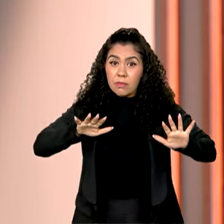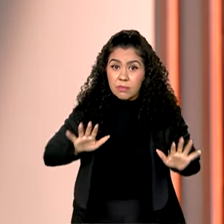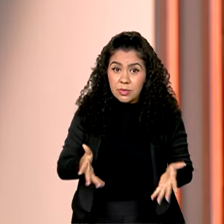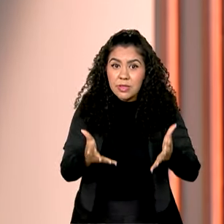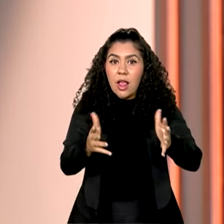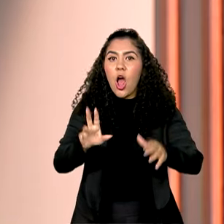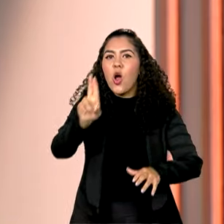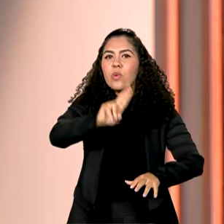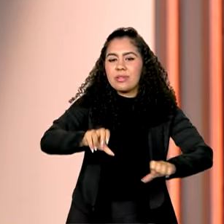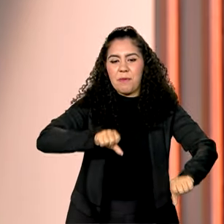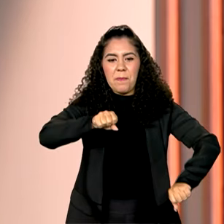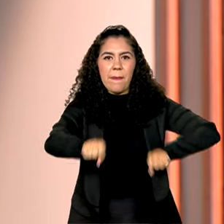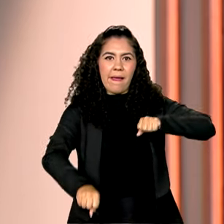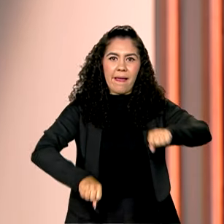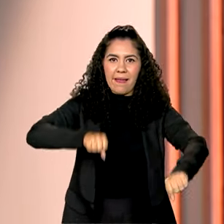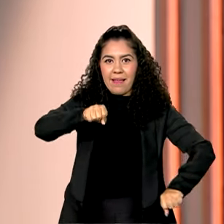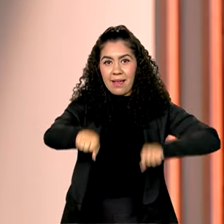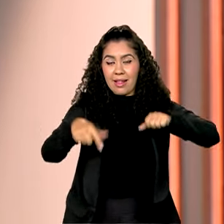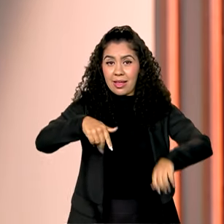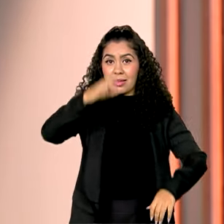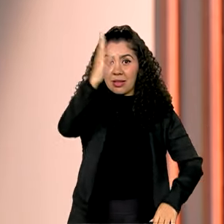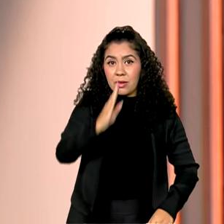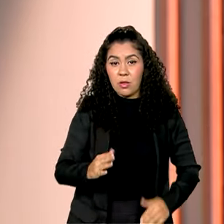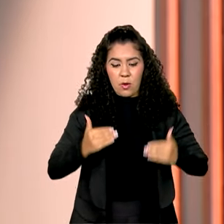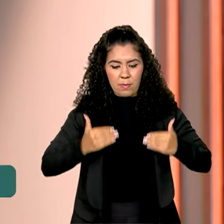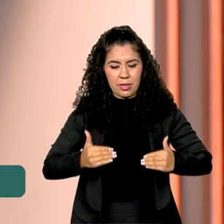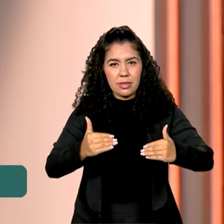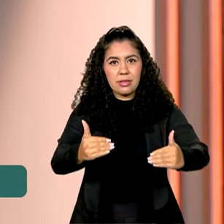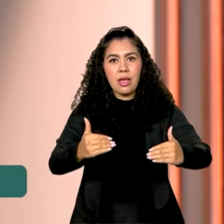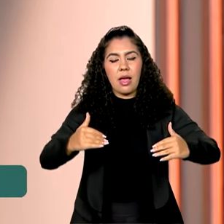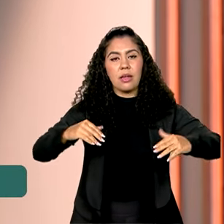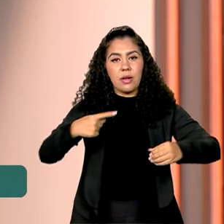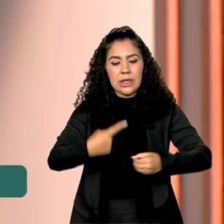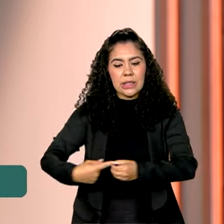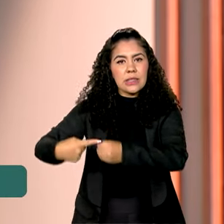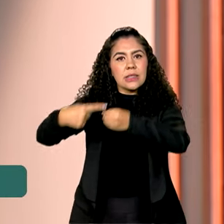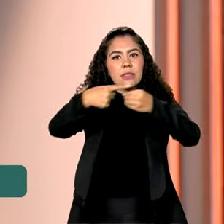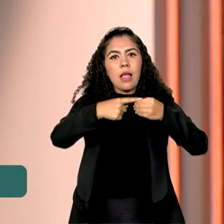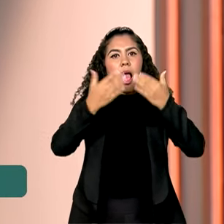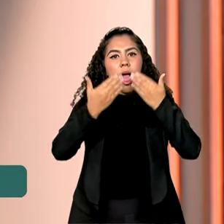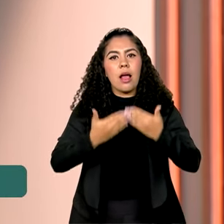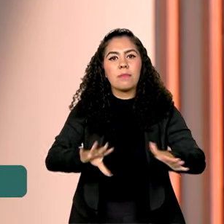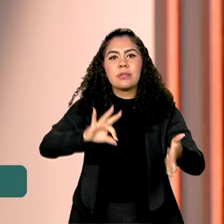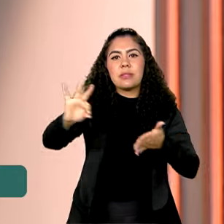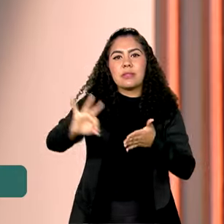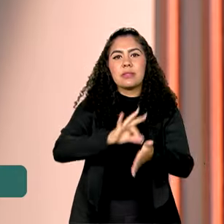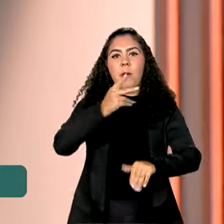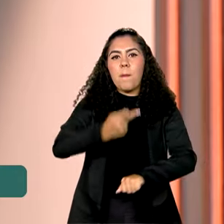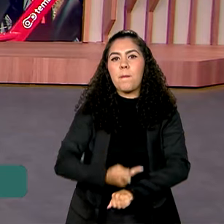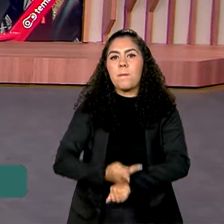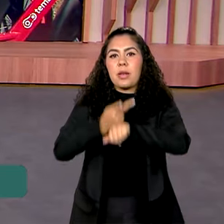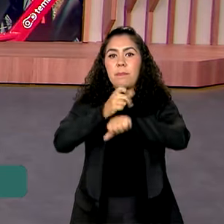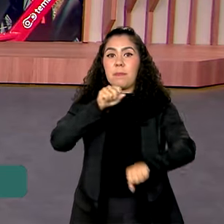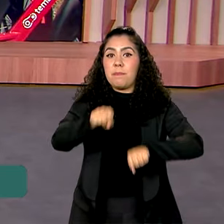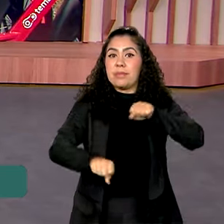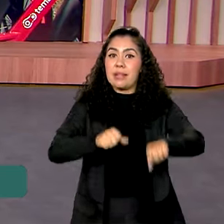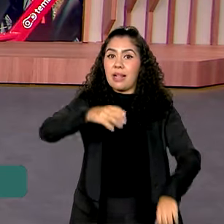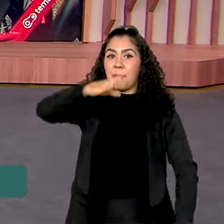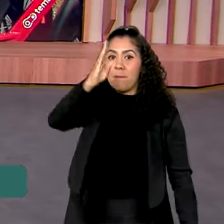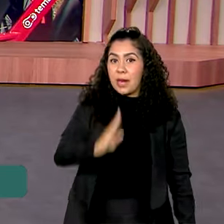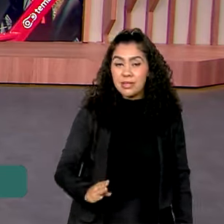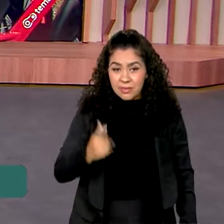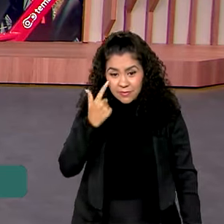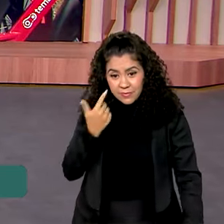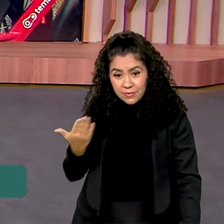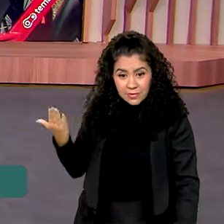bicicleta em todo o país, o Ministério das Cidades abriu inscrições para o Prêmio Bicicleta Brasil. Então, vamos